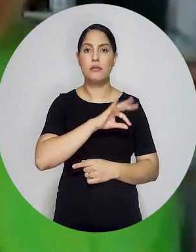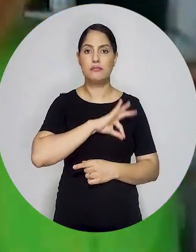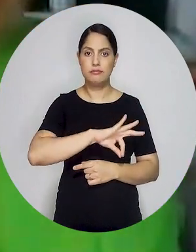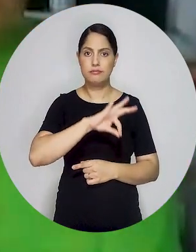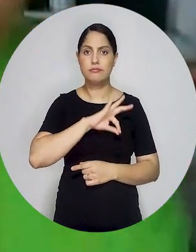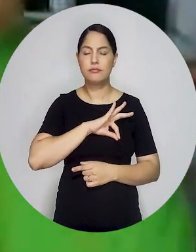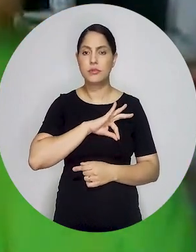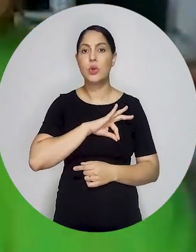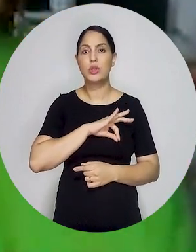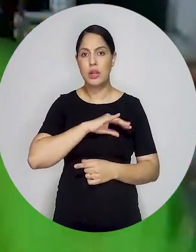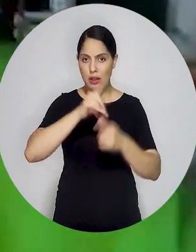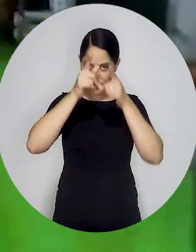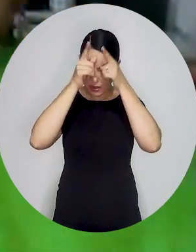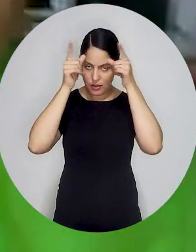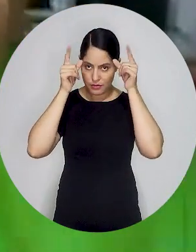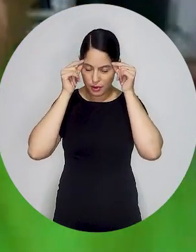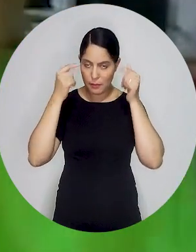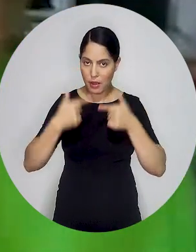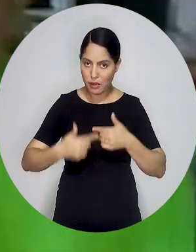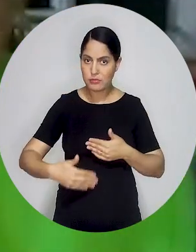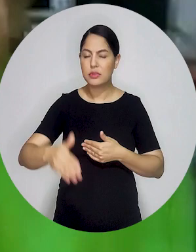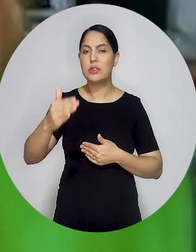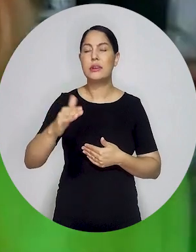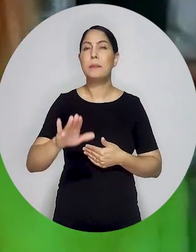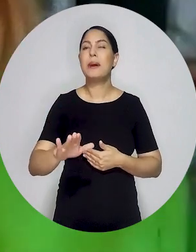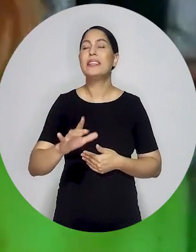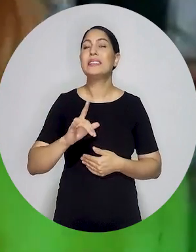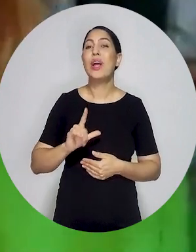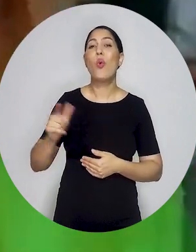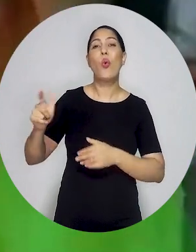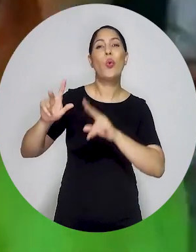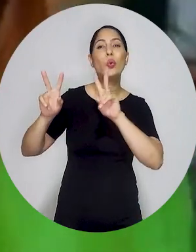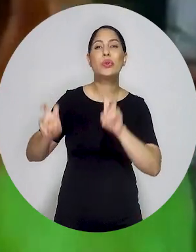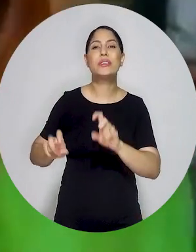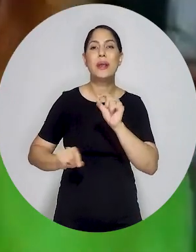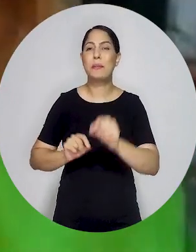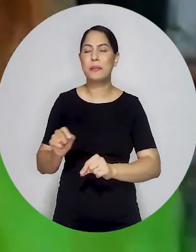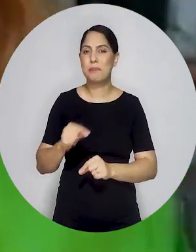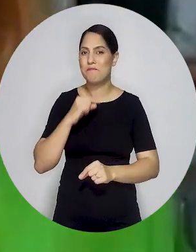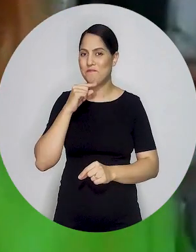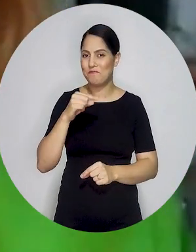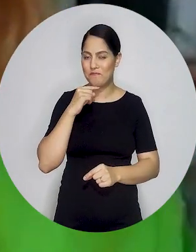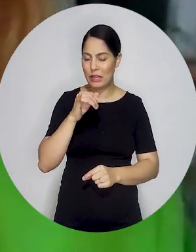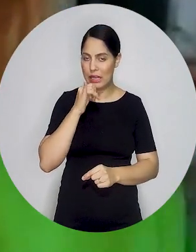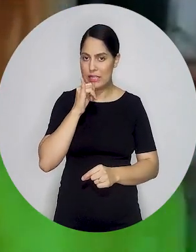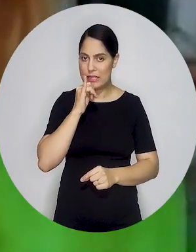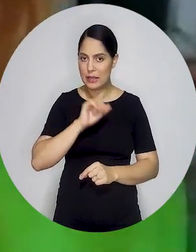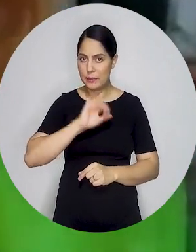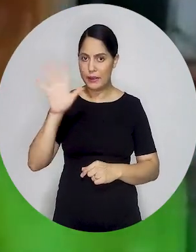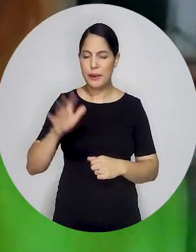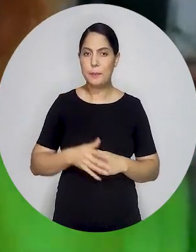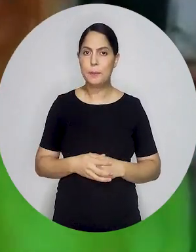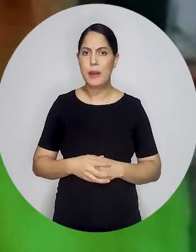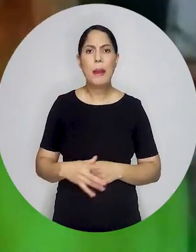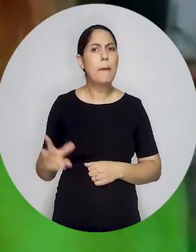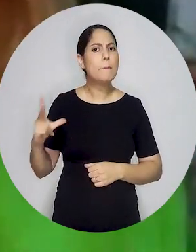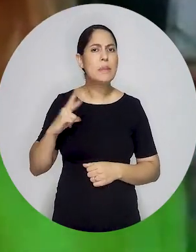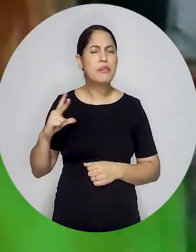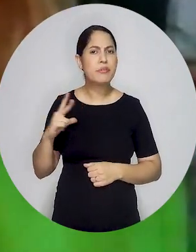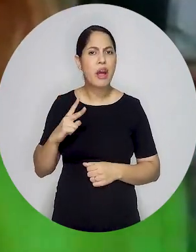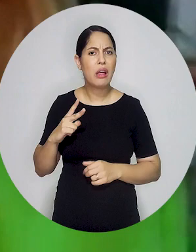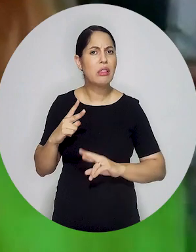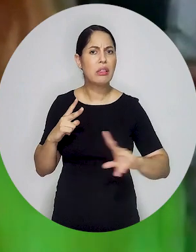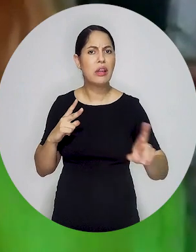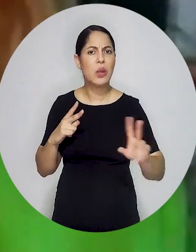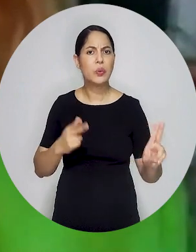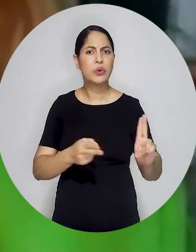aconteça e que esse piso entre em vigência. Agora, o grande questionamento que fica são aquelas